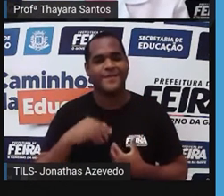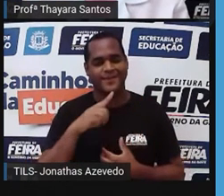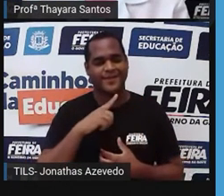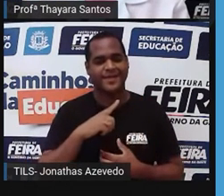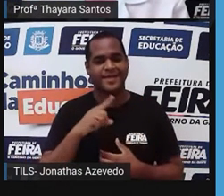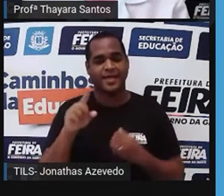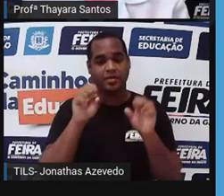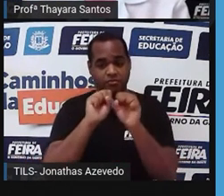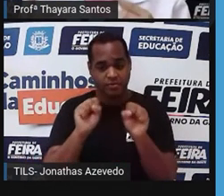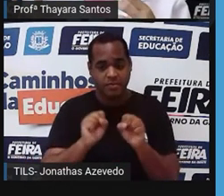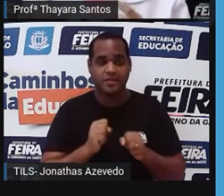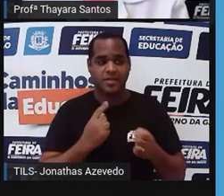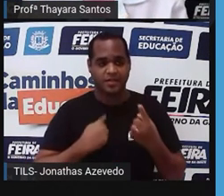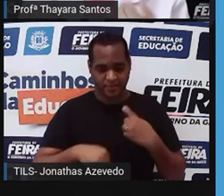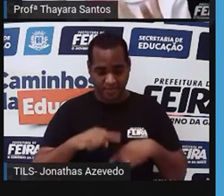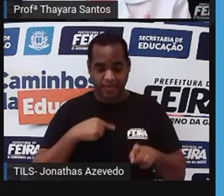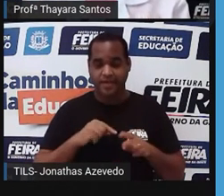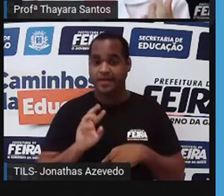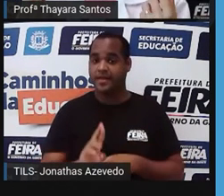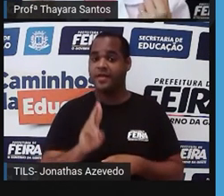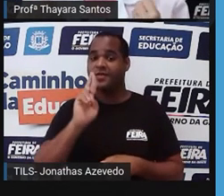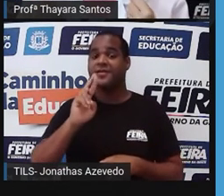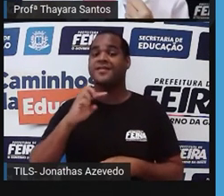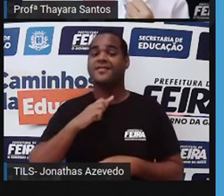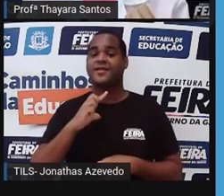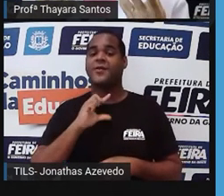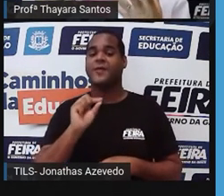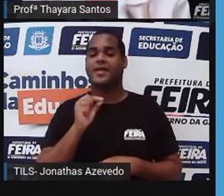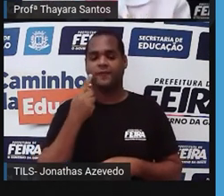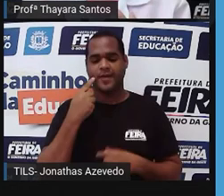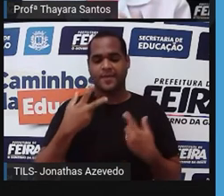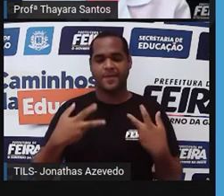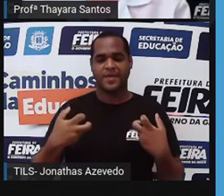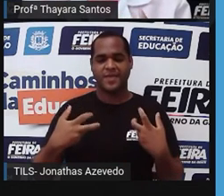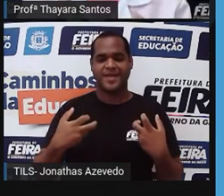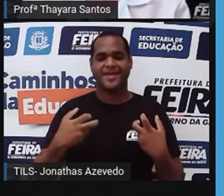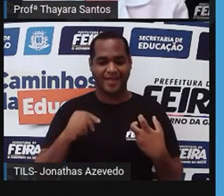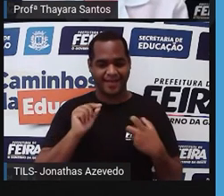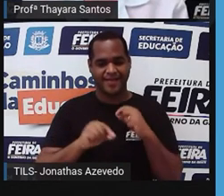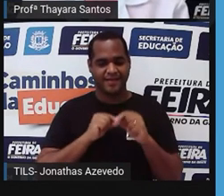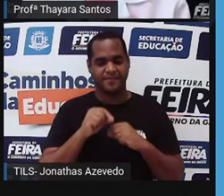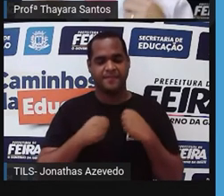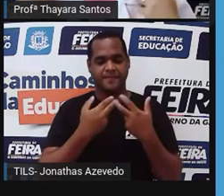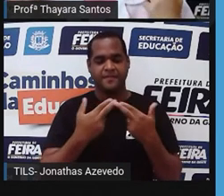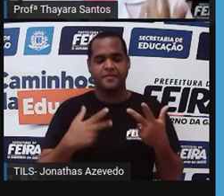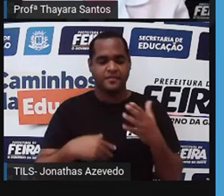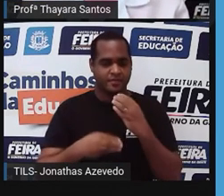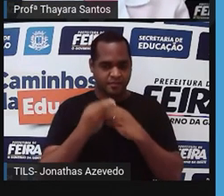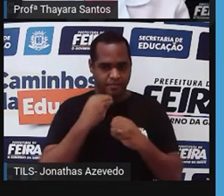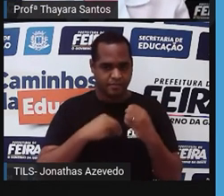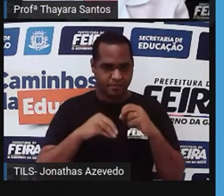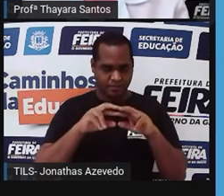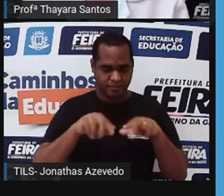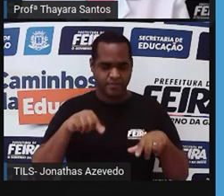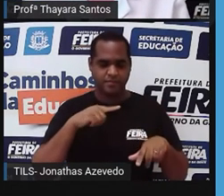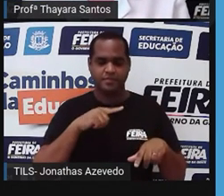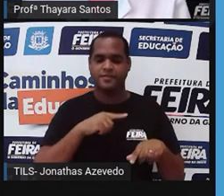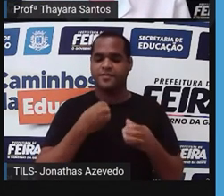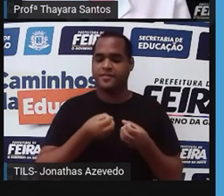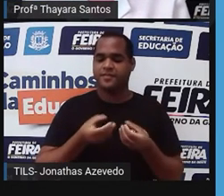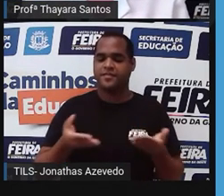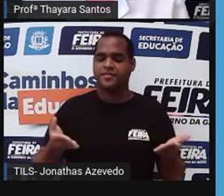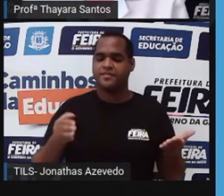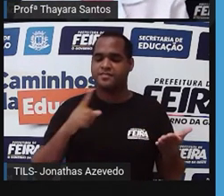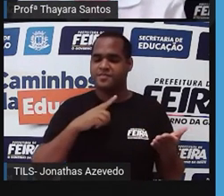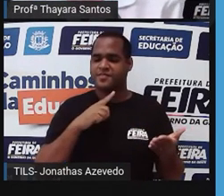O sistema digestório, ele é responsável por captar esses nutrientes. Então, ele tira os nutrientes do alimento. Mas não é ele que vai distribuir esses